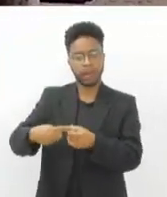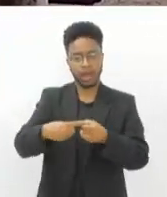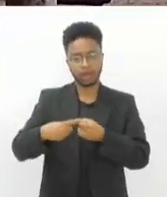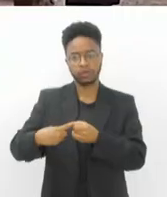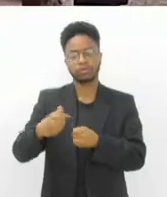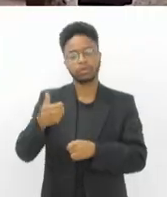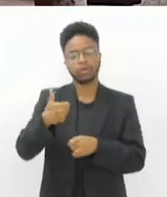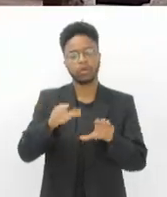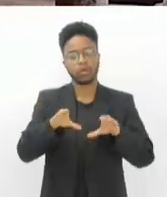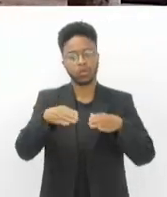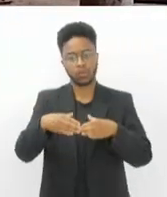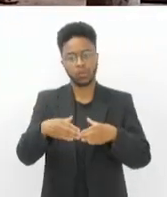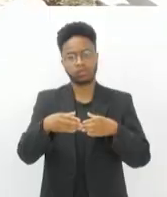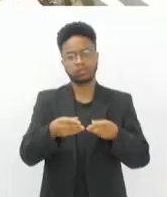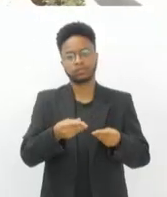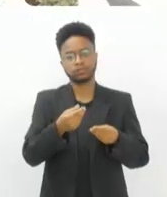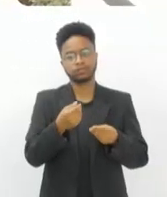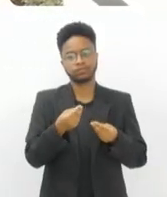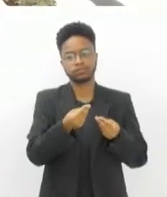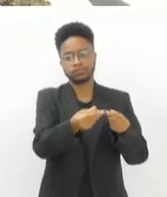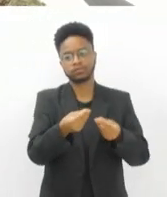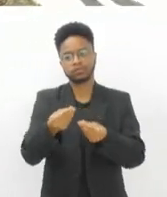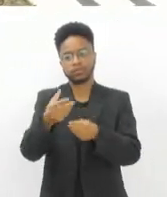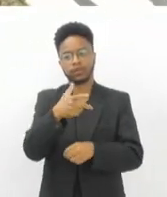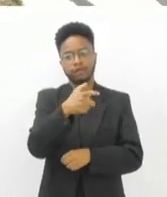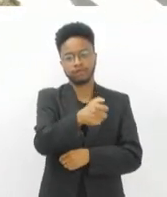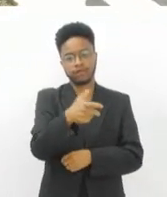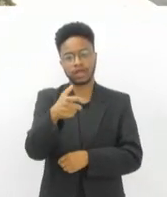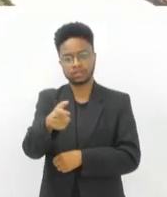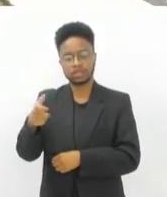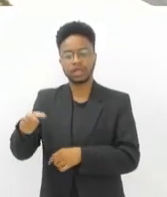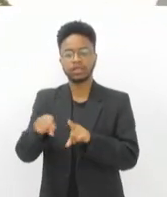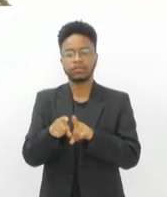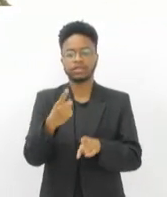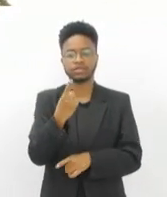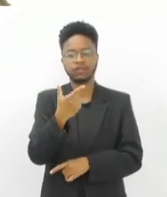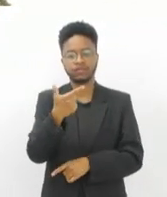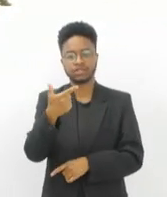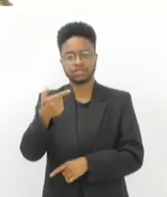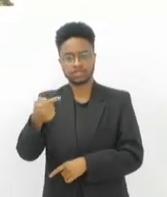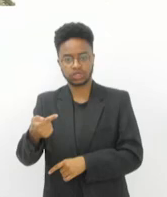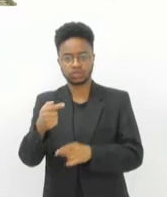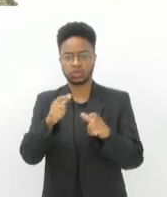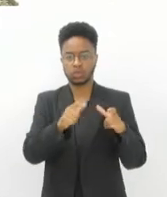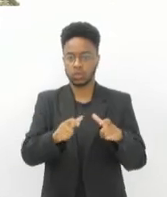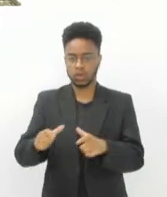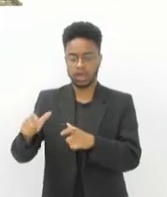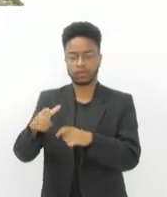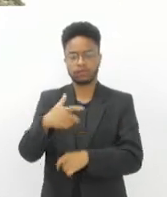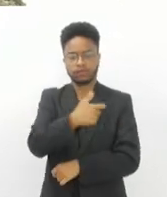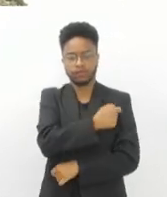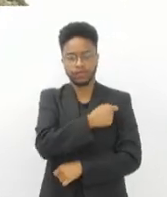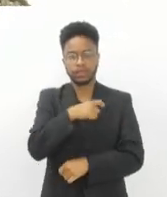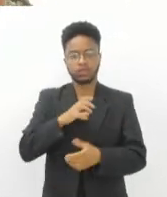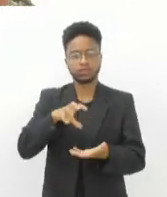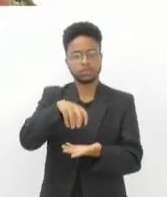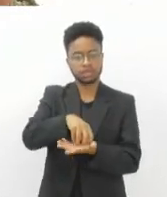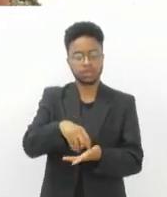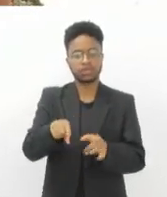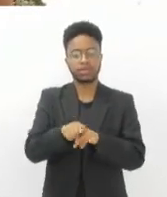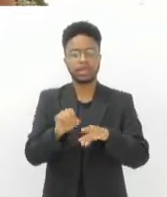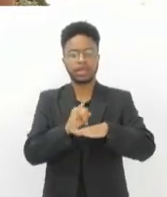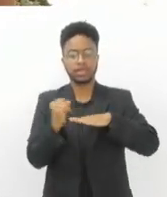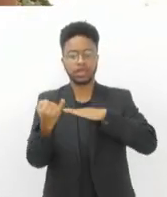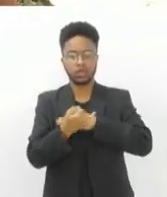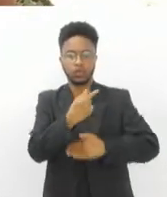primeiro grupo a receber imunização em 127 pontos de vacinação distribuídos pelo Centro, Ilha do Governador,